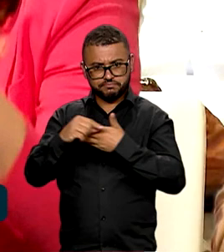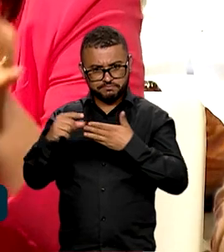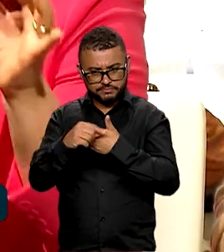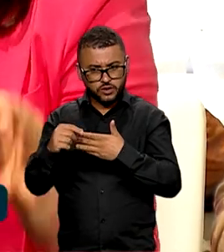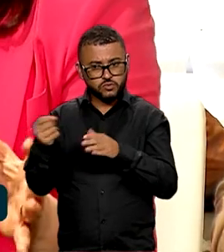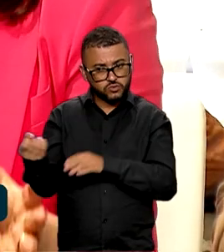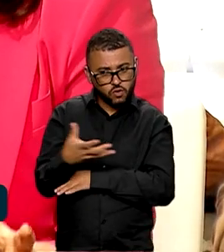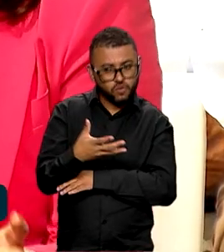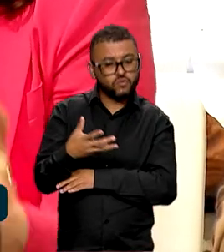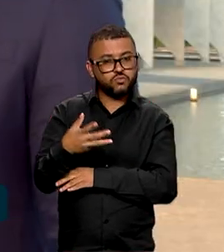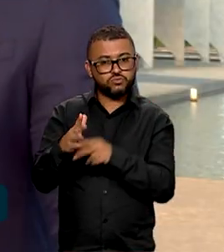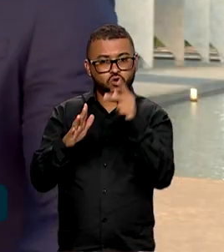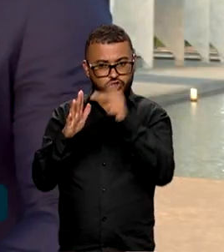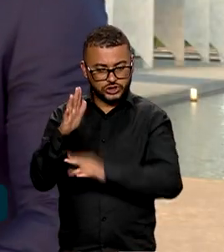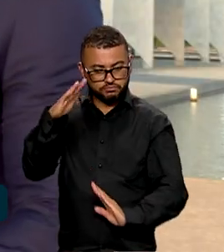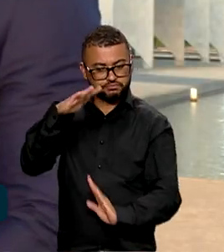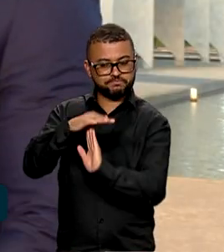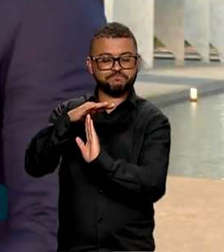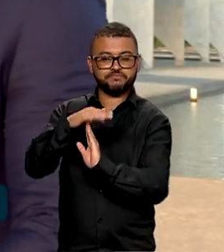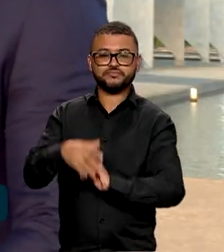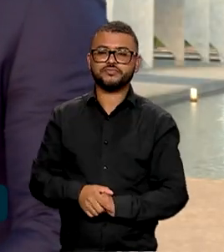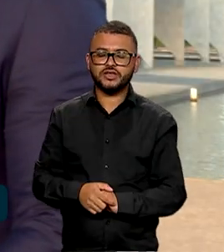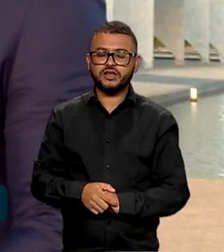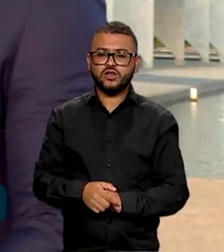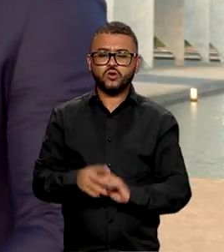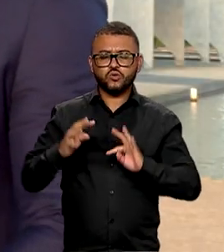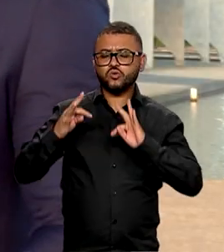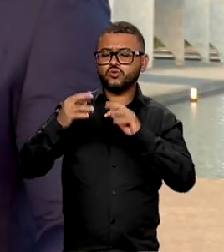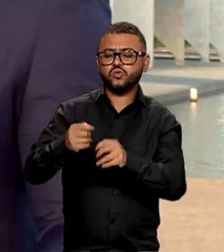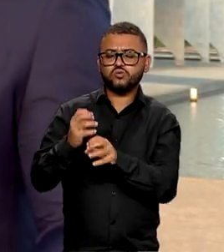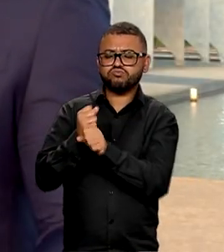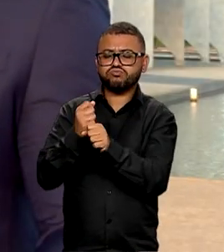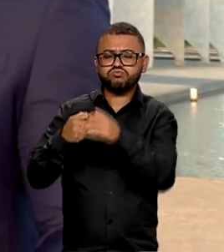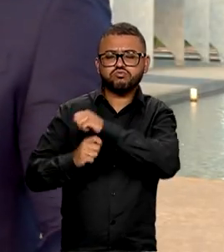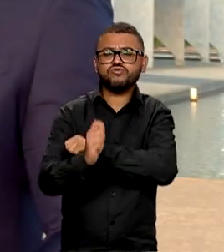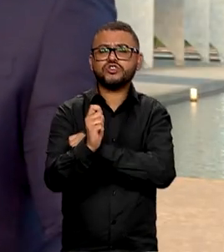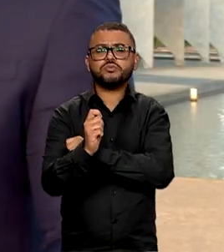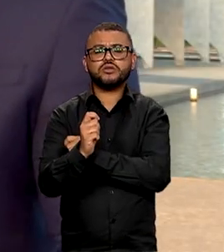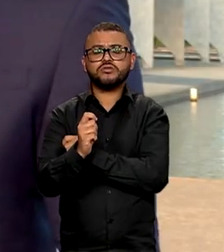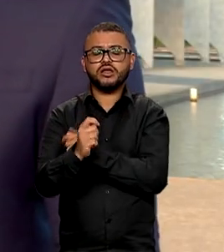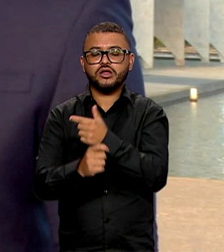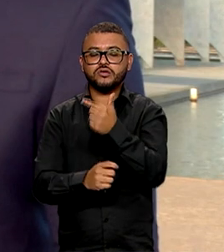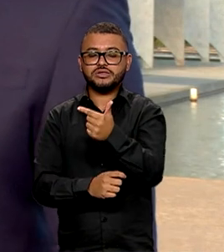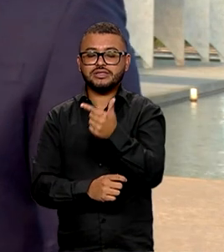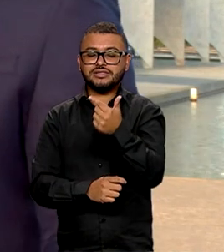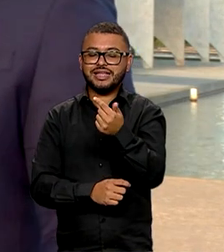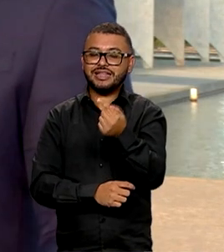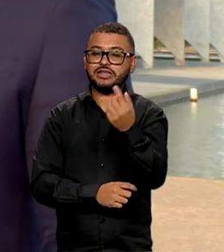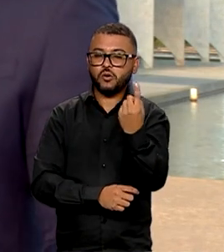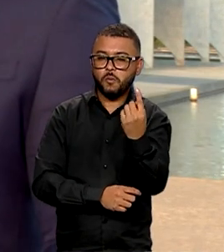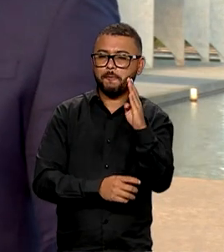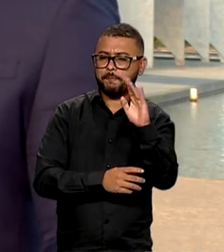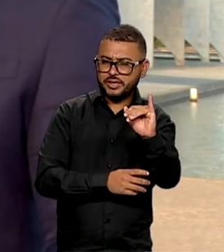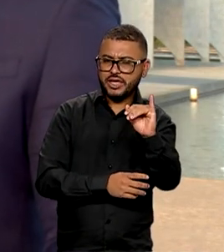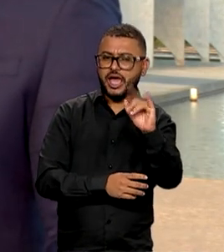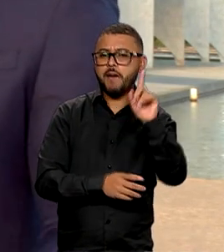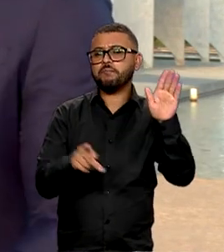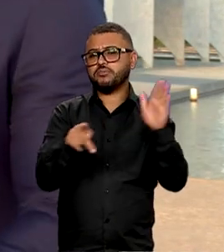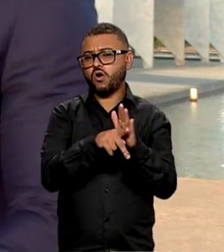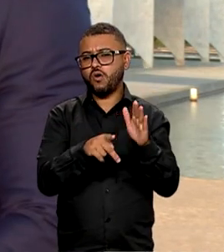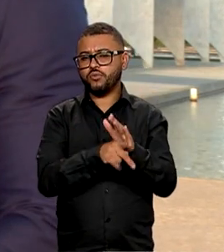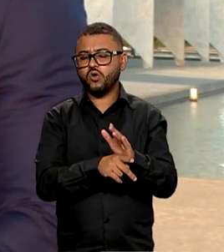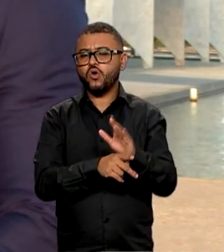do novo arcabouço fiscal. Do total de investimentos do PAC, R$ 371 bilhões serão do Orçamento Geral da União,